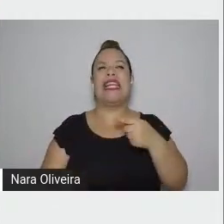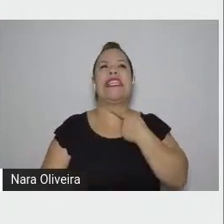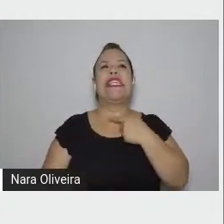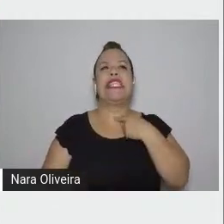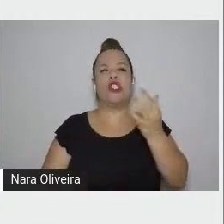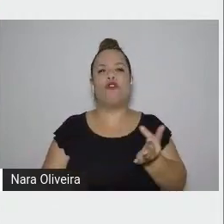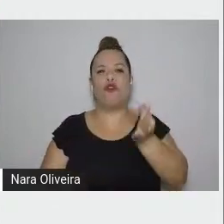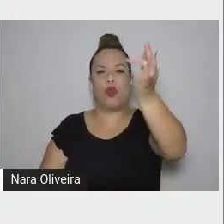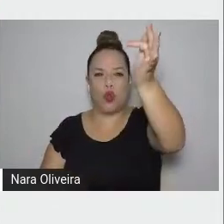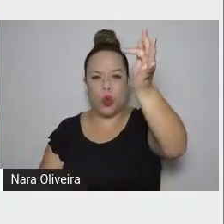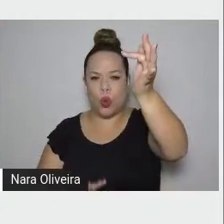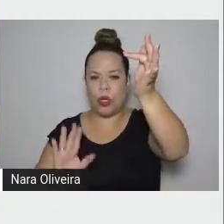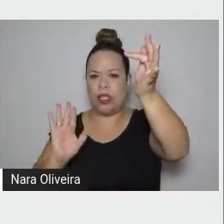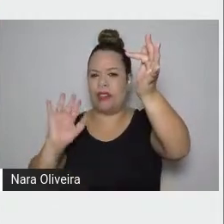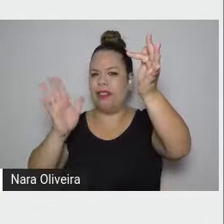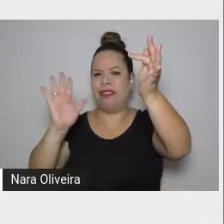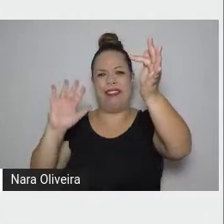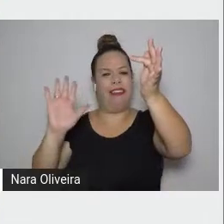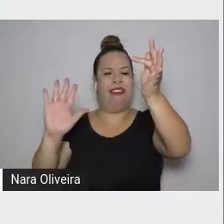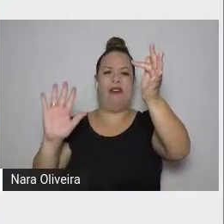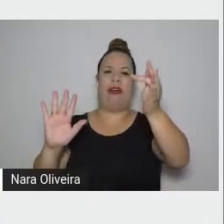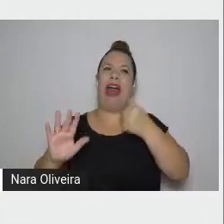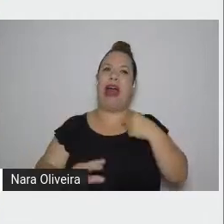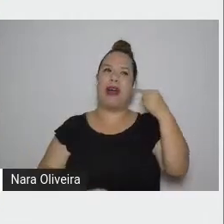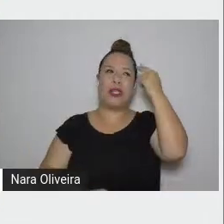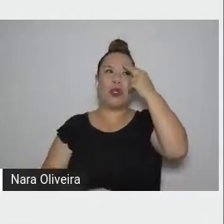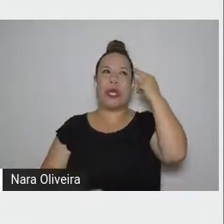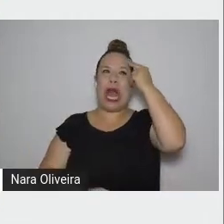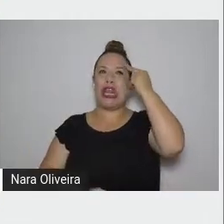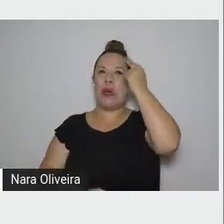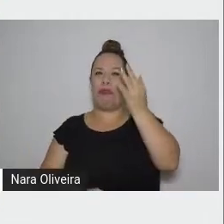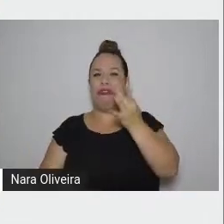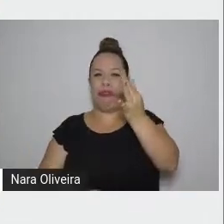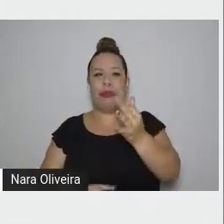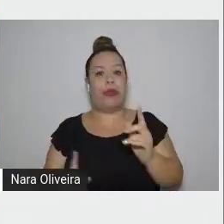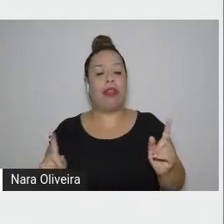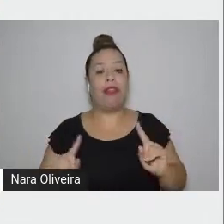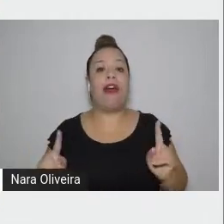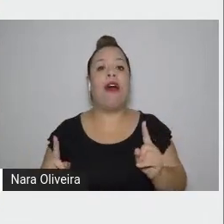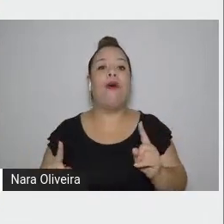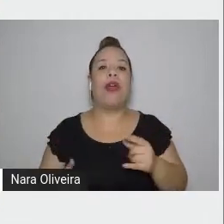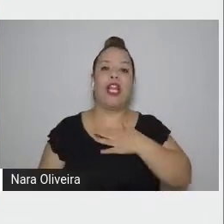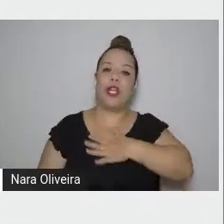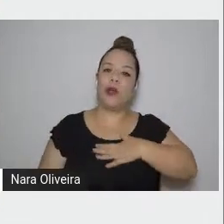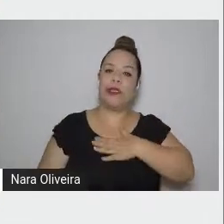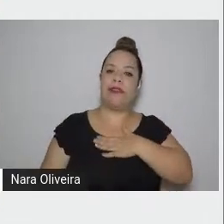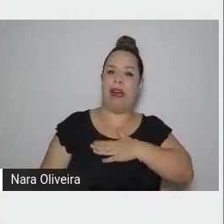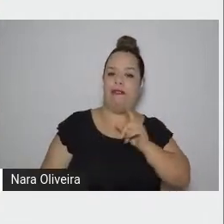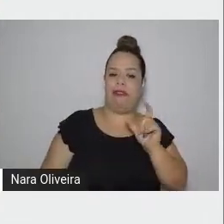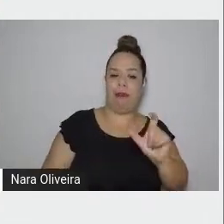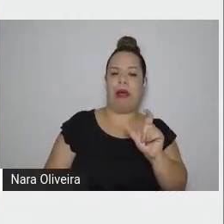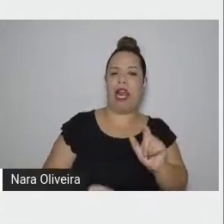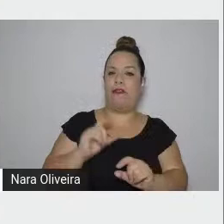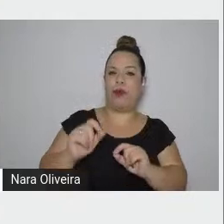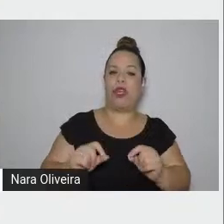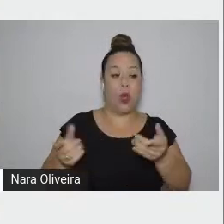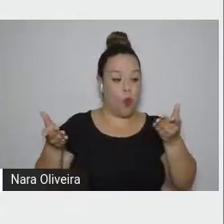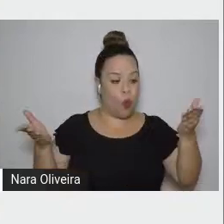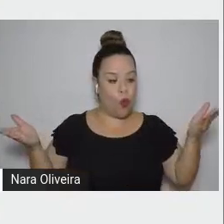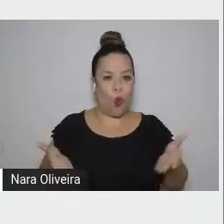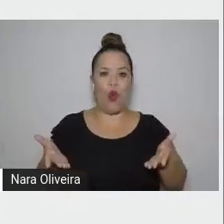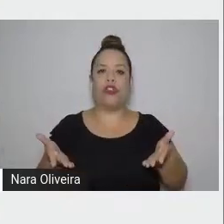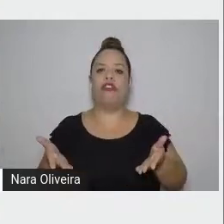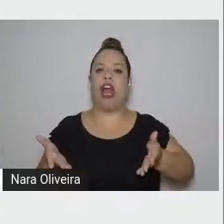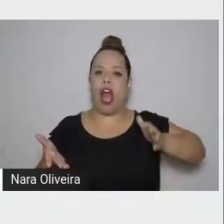Ele não era utopista, ele não gostava da palavra utopia. Ele gostava de pensar o presente. Por quê?